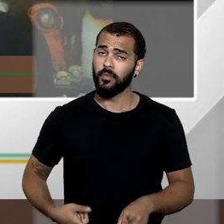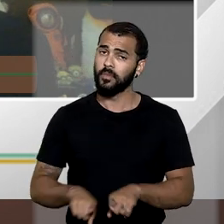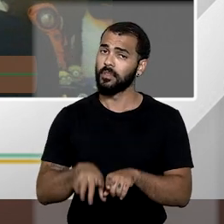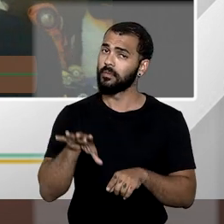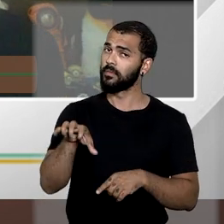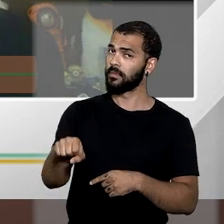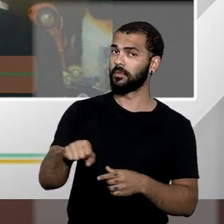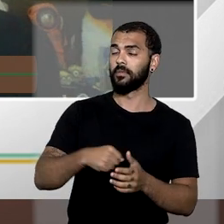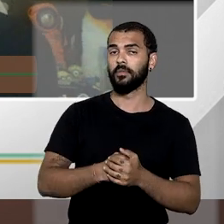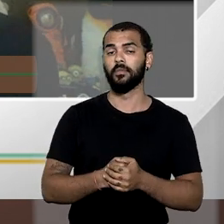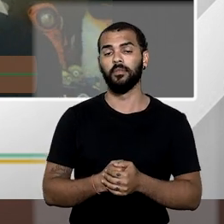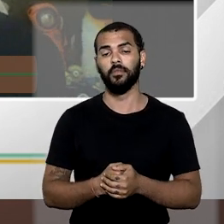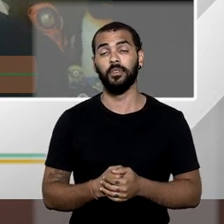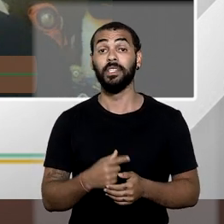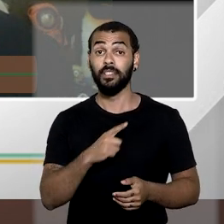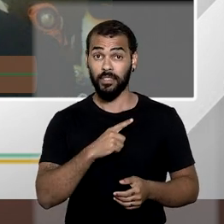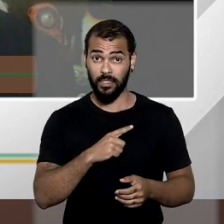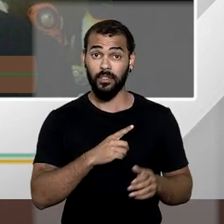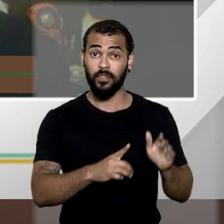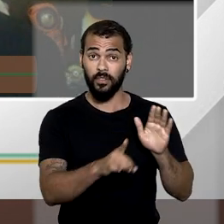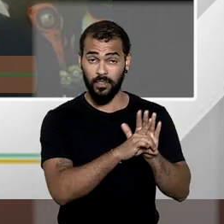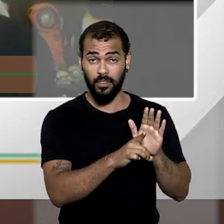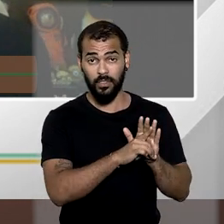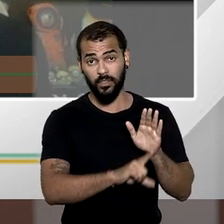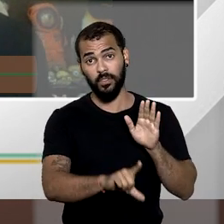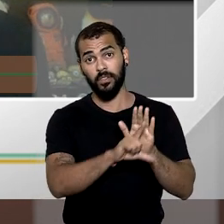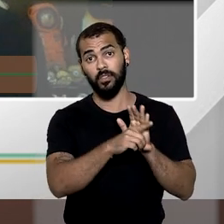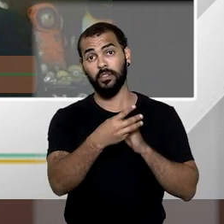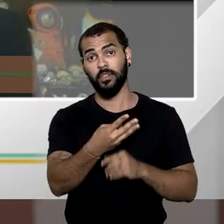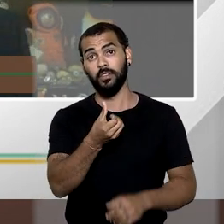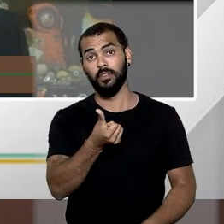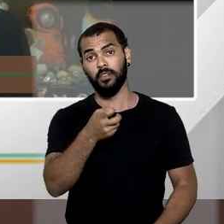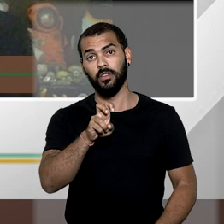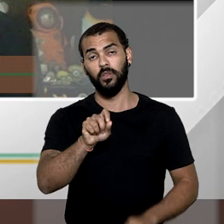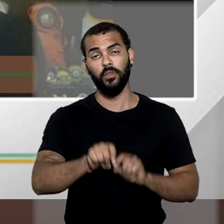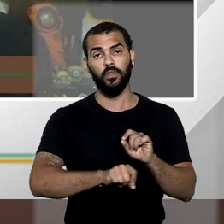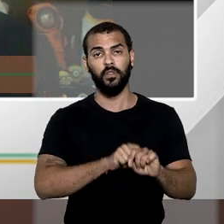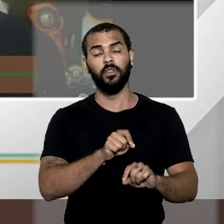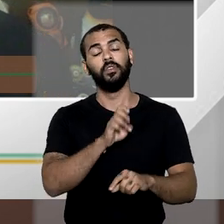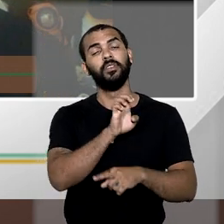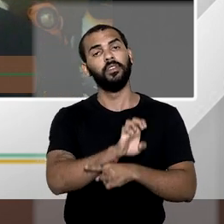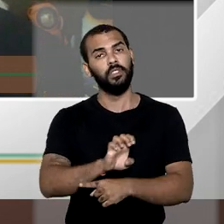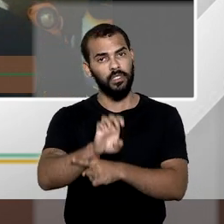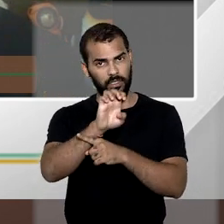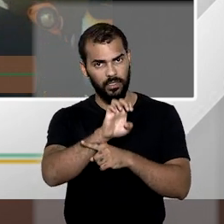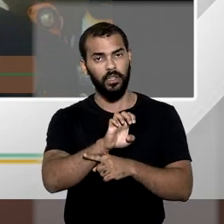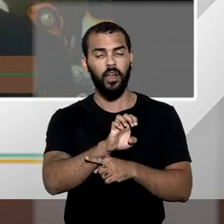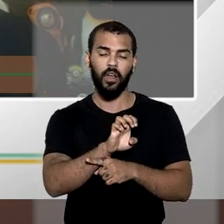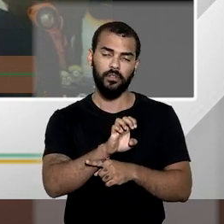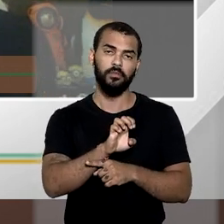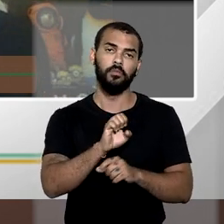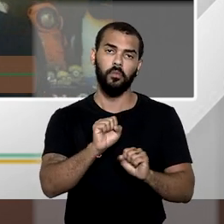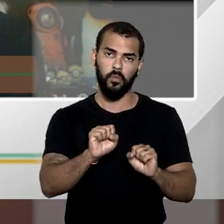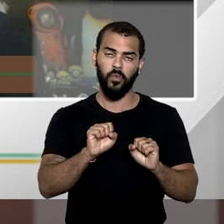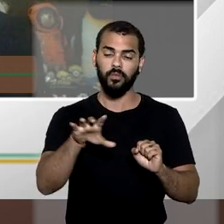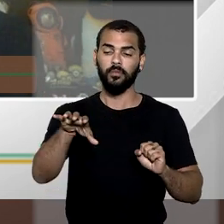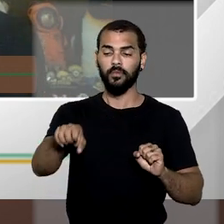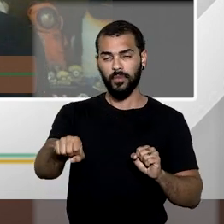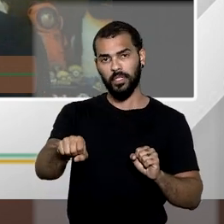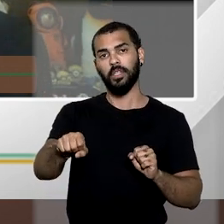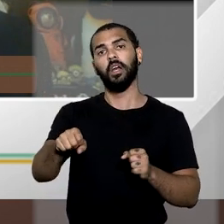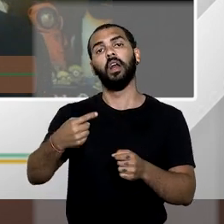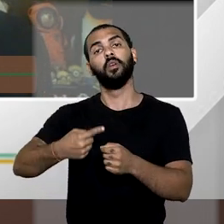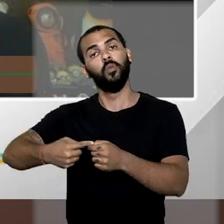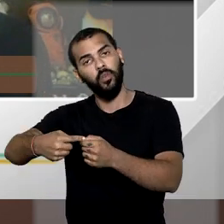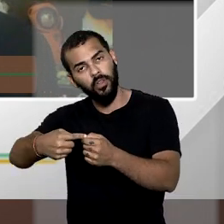até o GITAM do Decreto-Lei 3.365, que o Estado-membro desapropria bem dos municípios e que a União